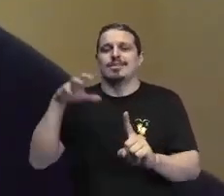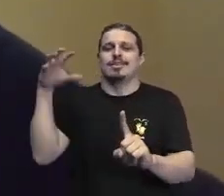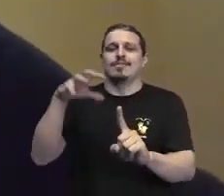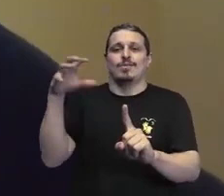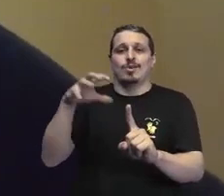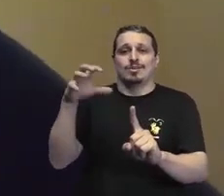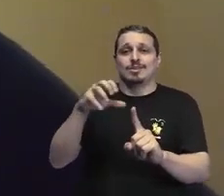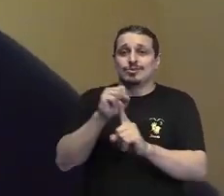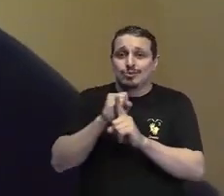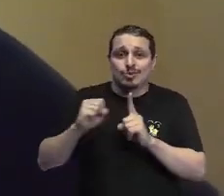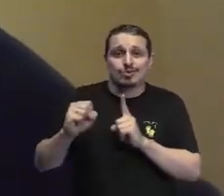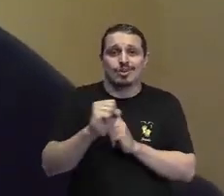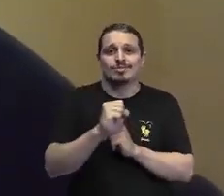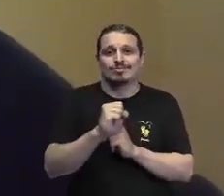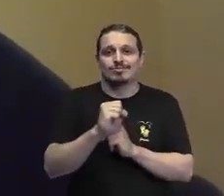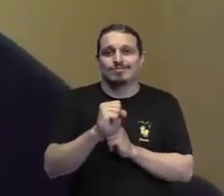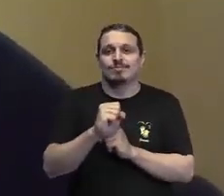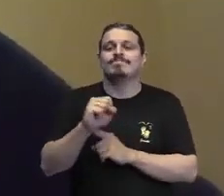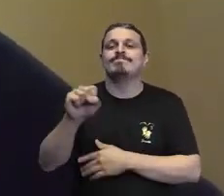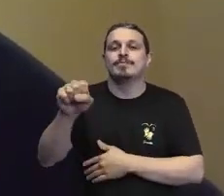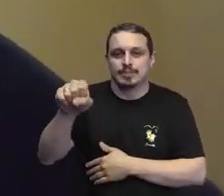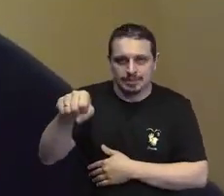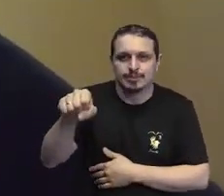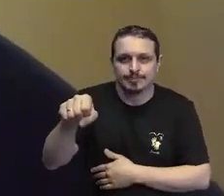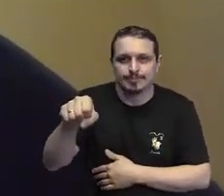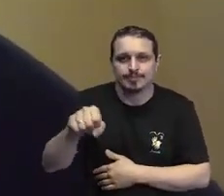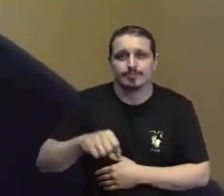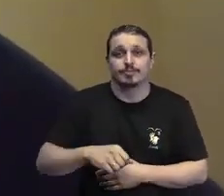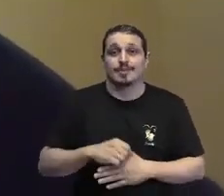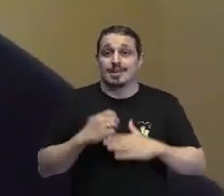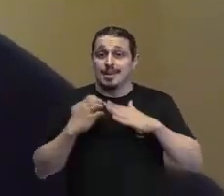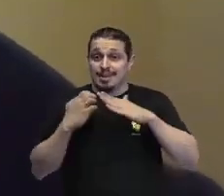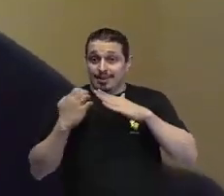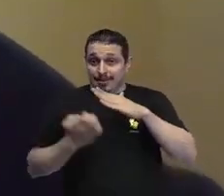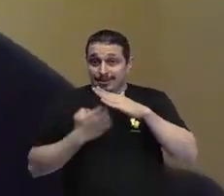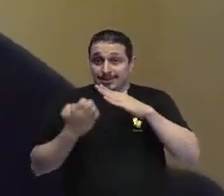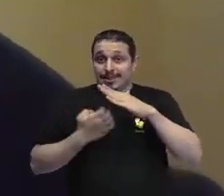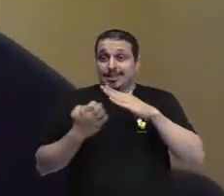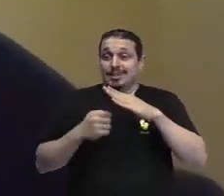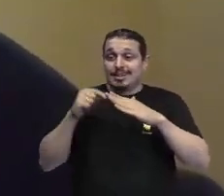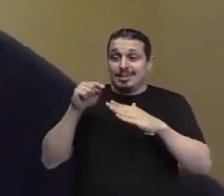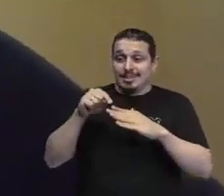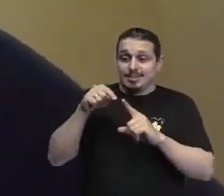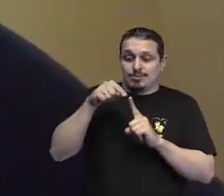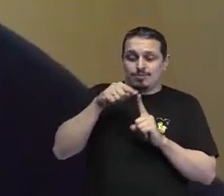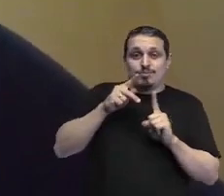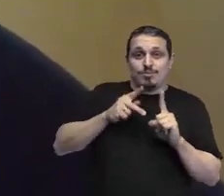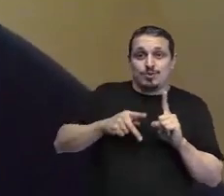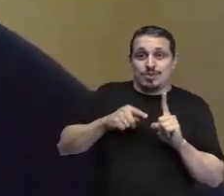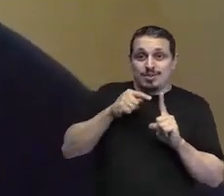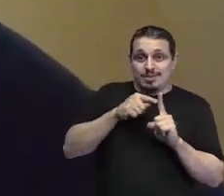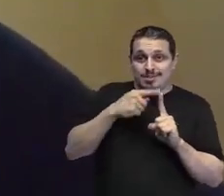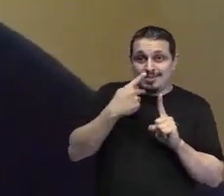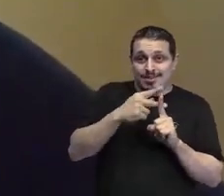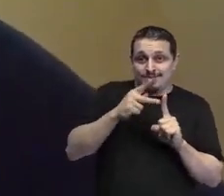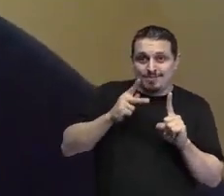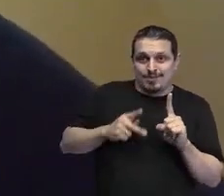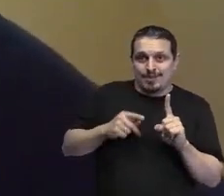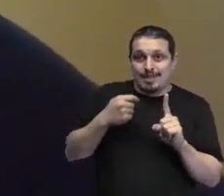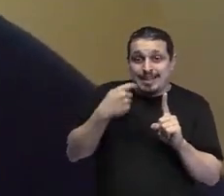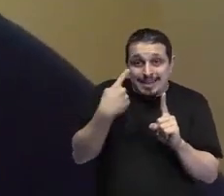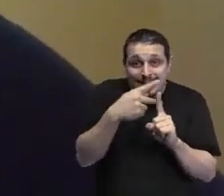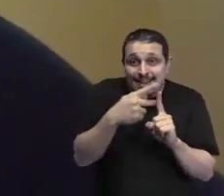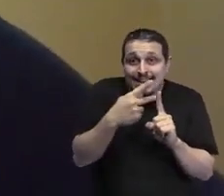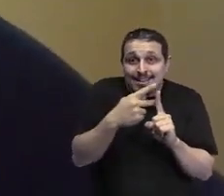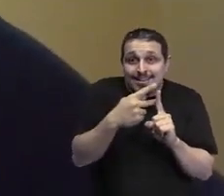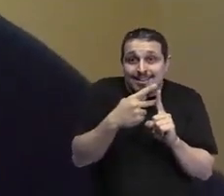como um todo eu falo as empresas elas são feitas de pessoas e para pessoas então é importante que a gente um pouco do que a Andrea